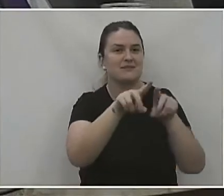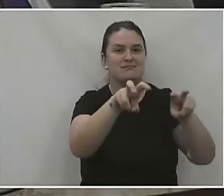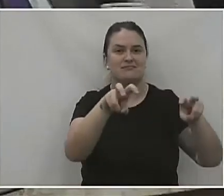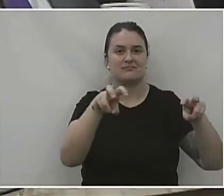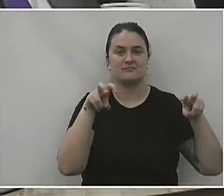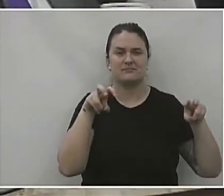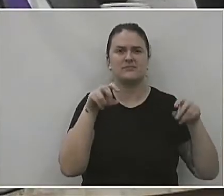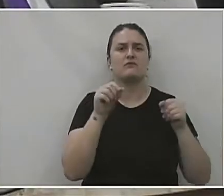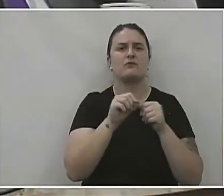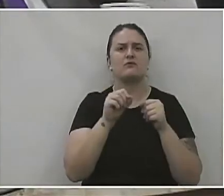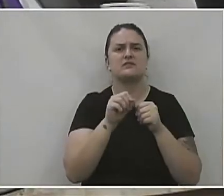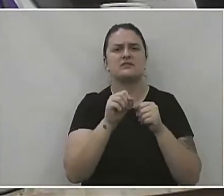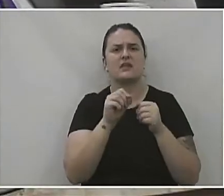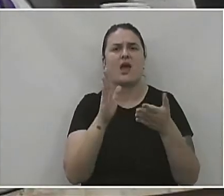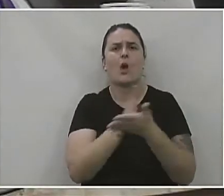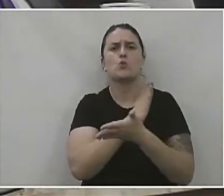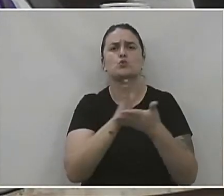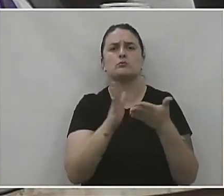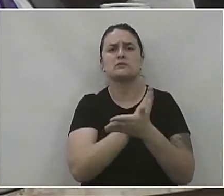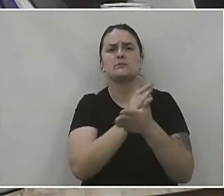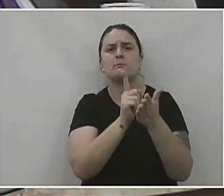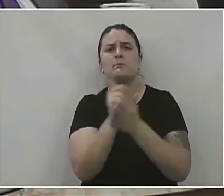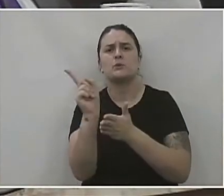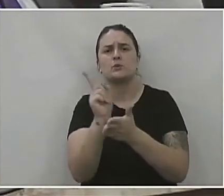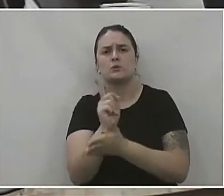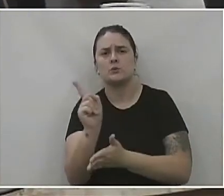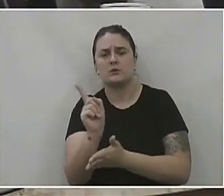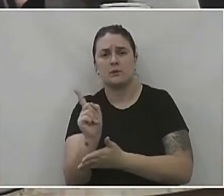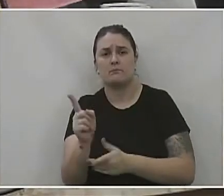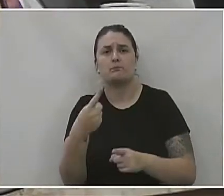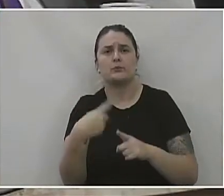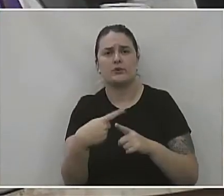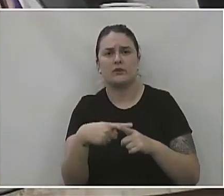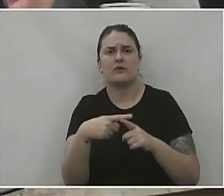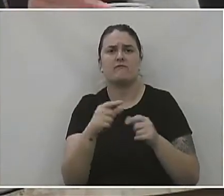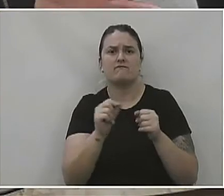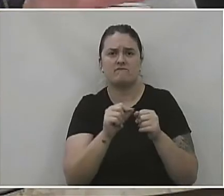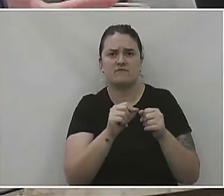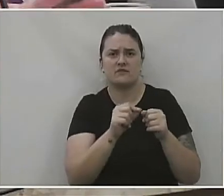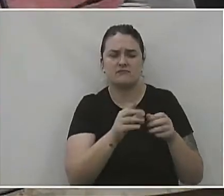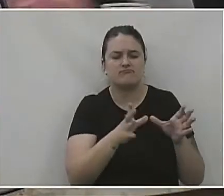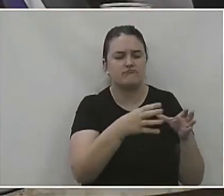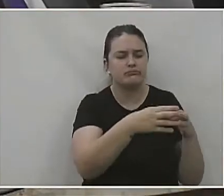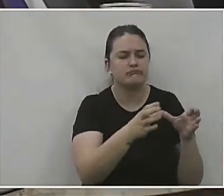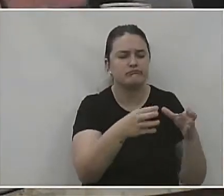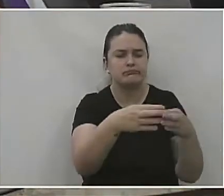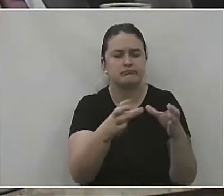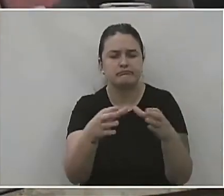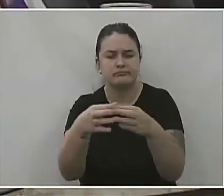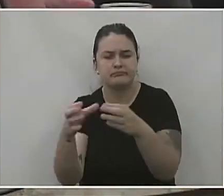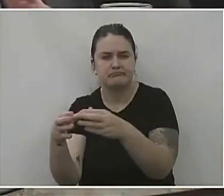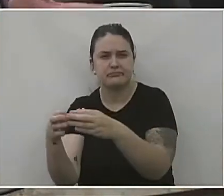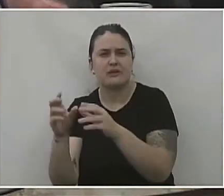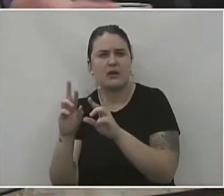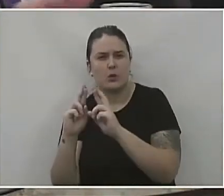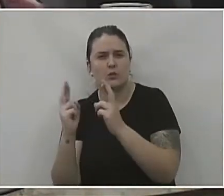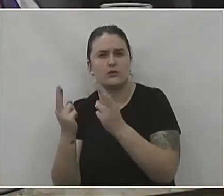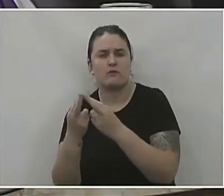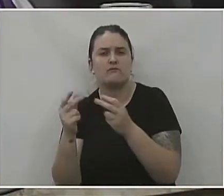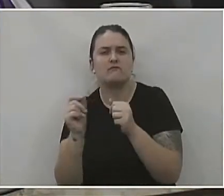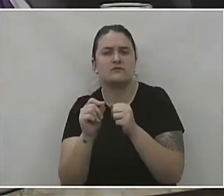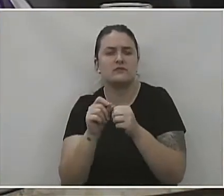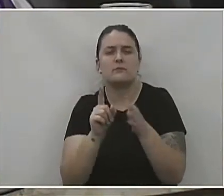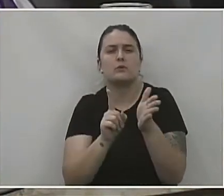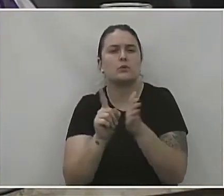Eu vou fazer algumas perguntas, secretário, até porque hoje de manhã a gente teve a reunião das comissões, a gente conversou de cada vereador fazer as